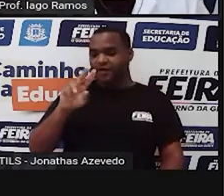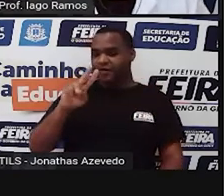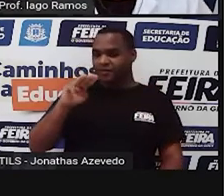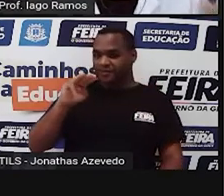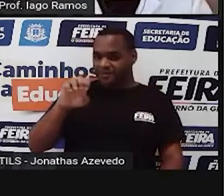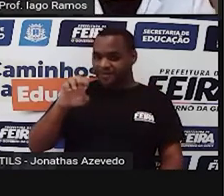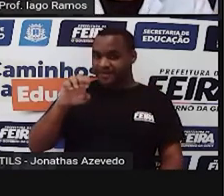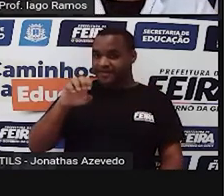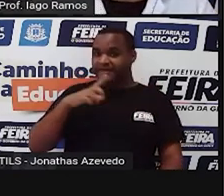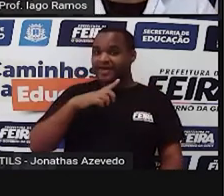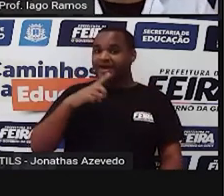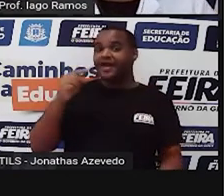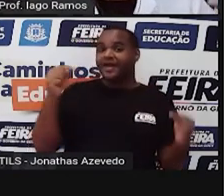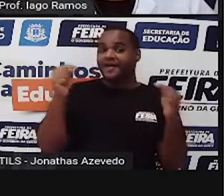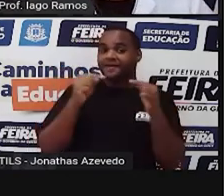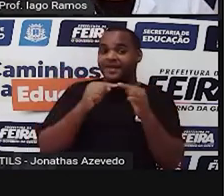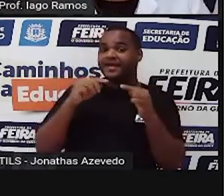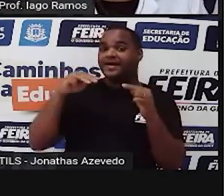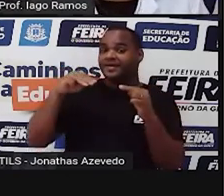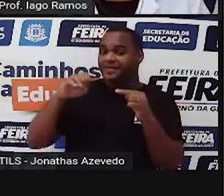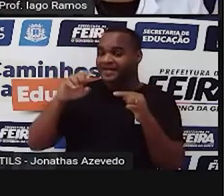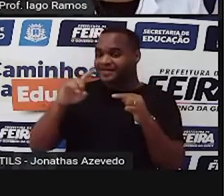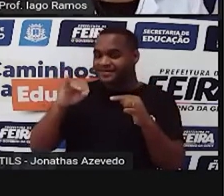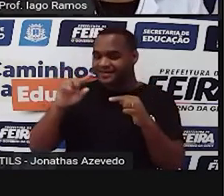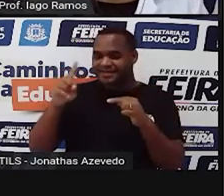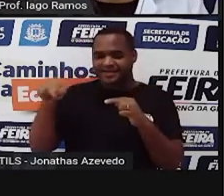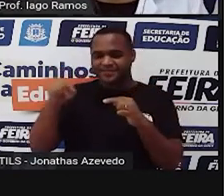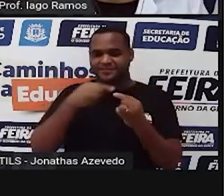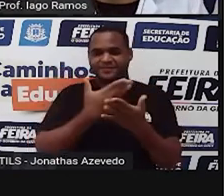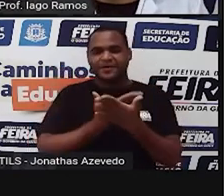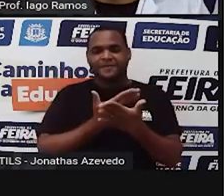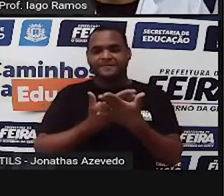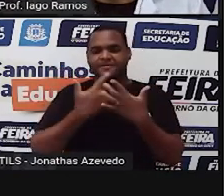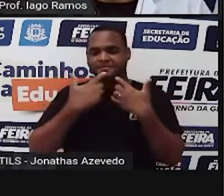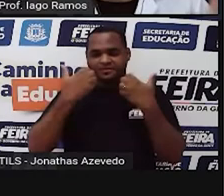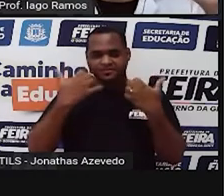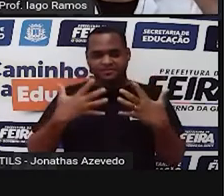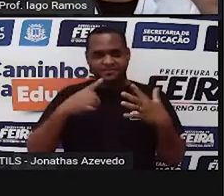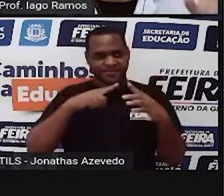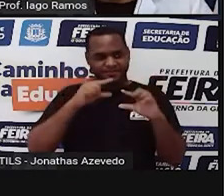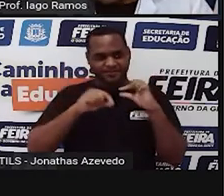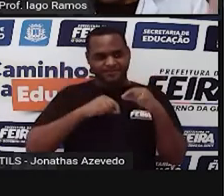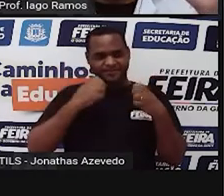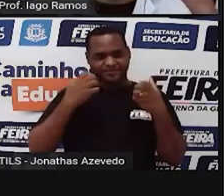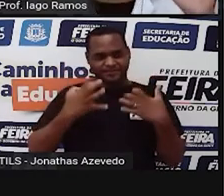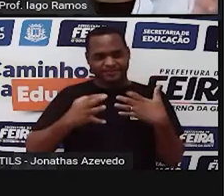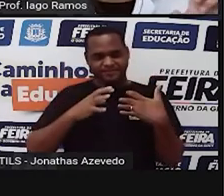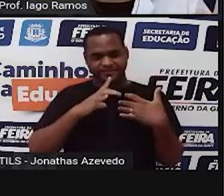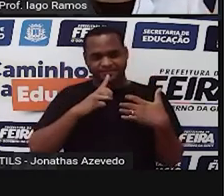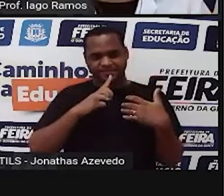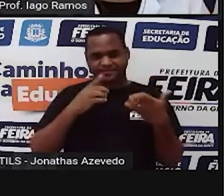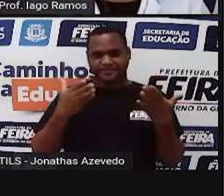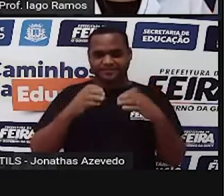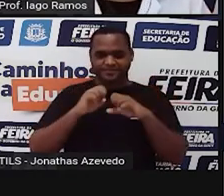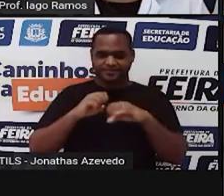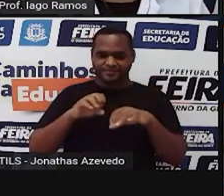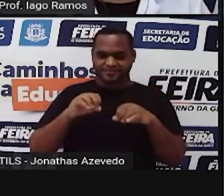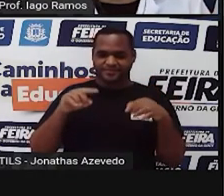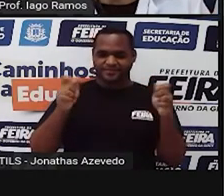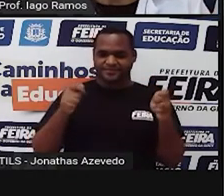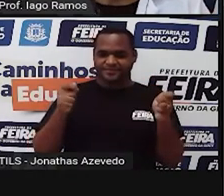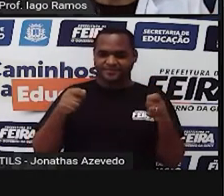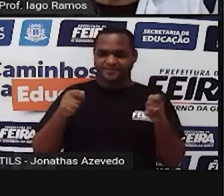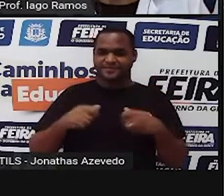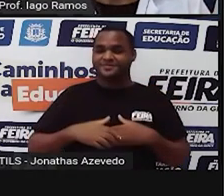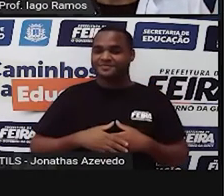né? É o volume medida, esse que a gente tem estudado aí, né? Pois é, nessa aula a gente continua com ele, tá